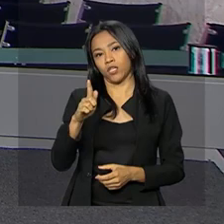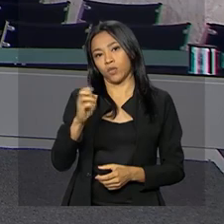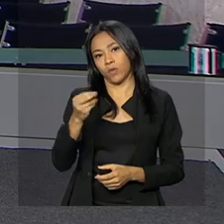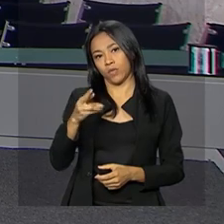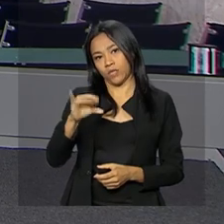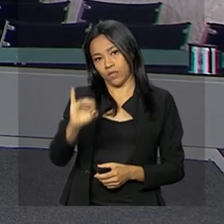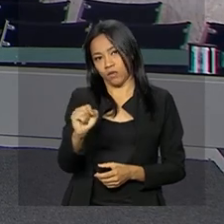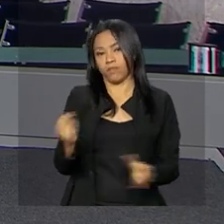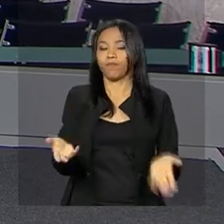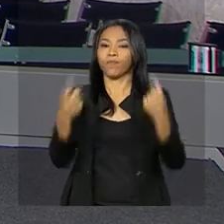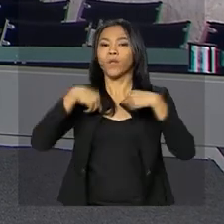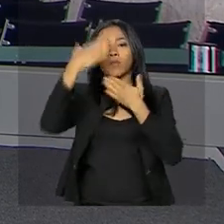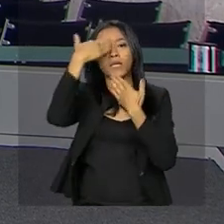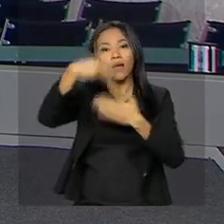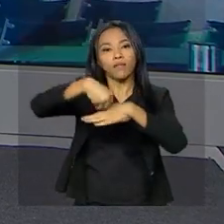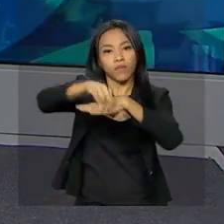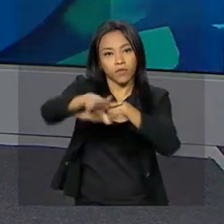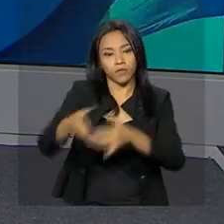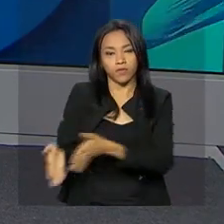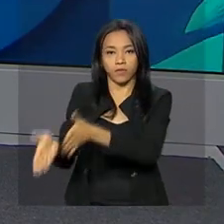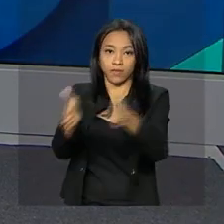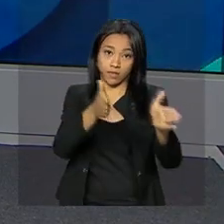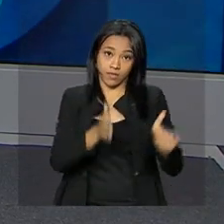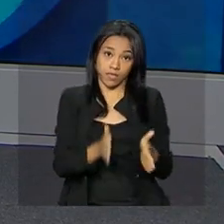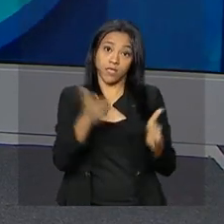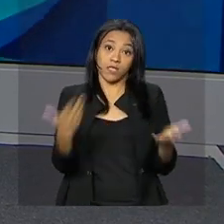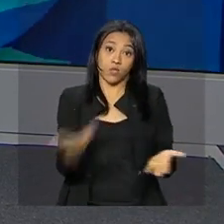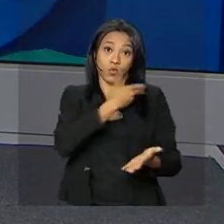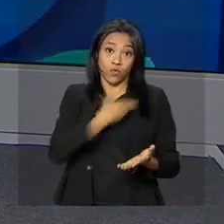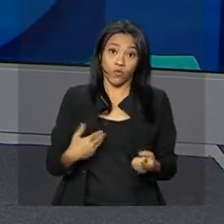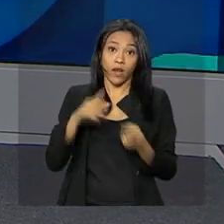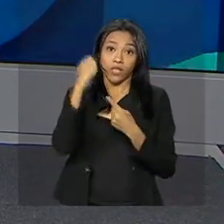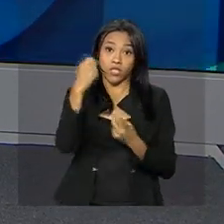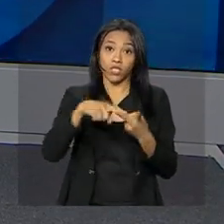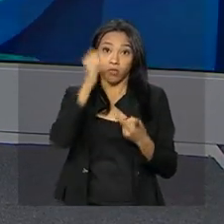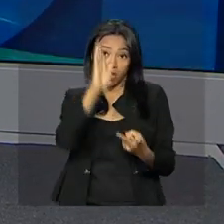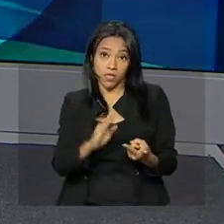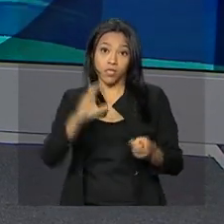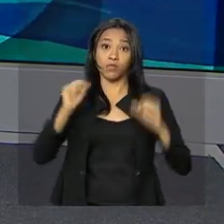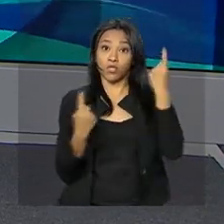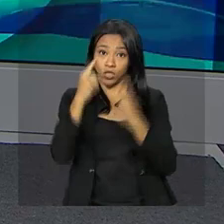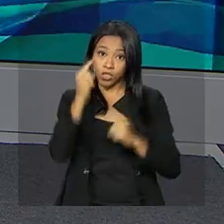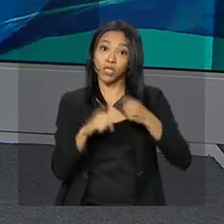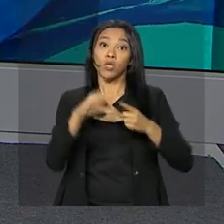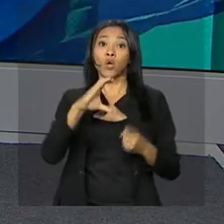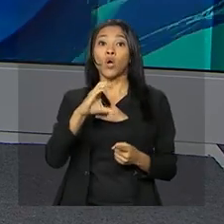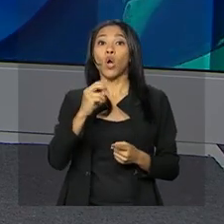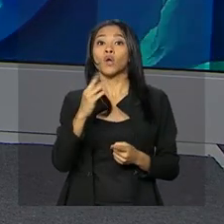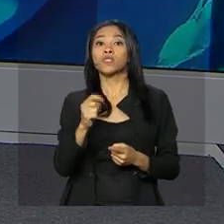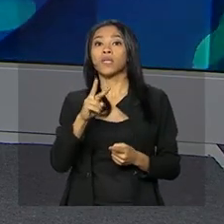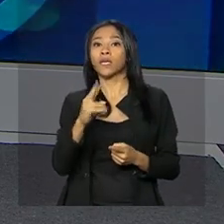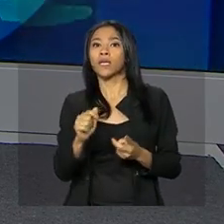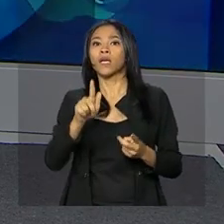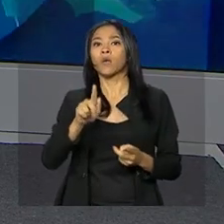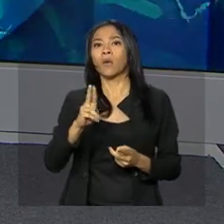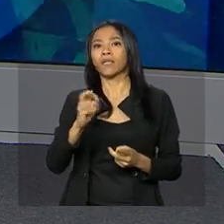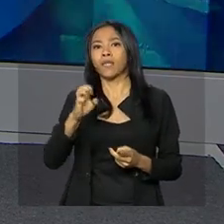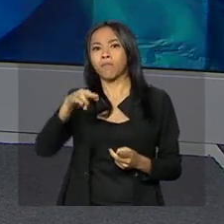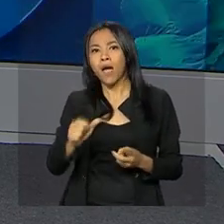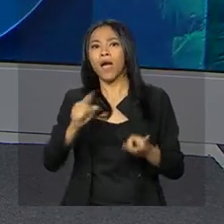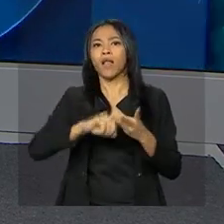Obrigada, Luana, pelas suas informações. E olha, os governos de Argentina, Brasil, Chile, Costa Rica, Guatemala,